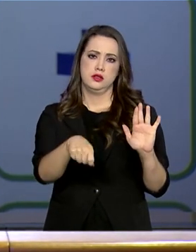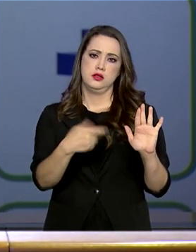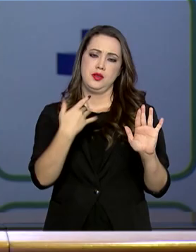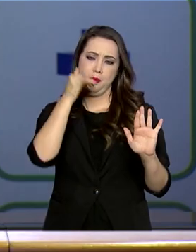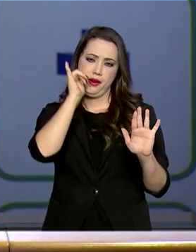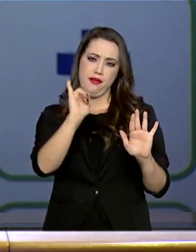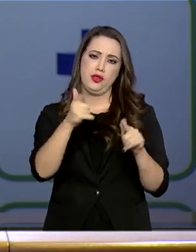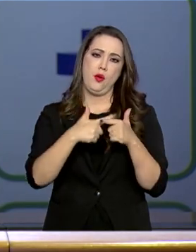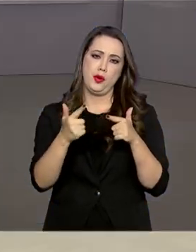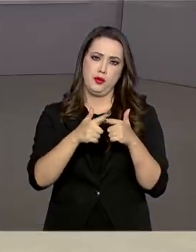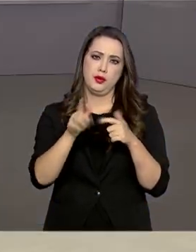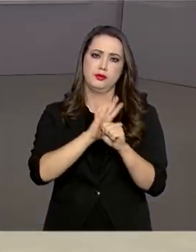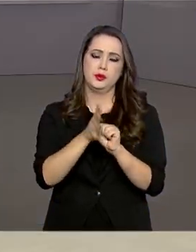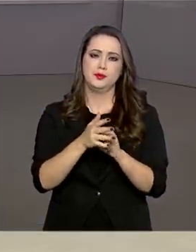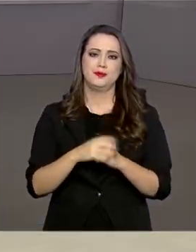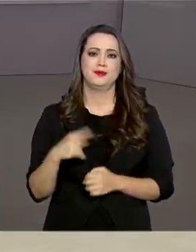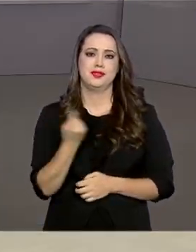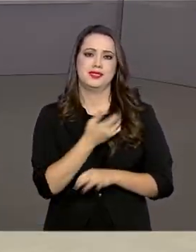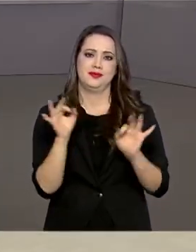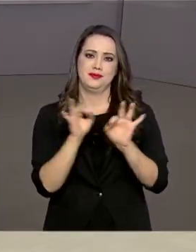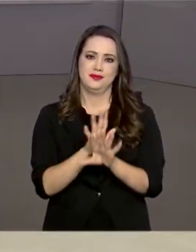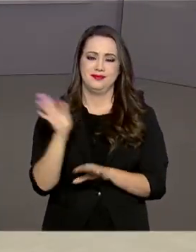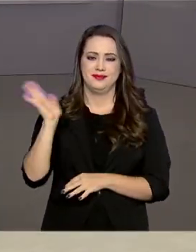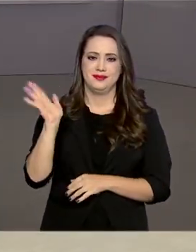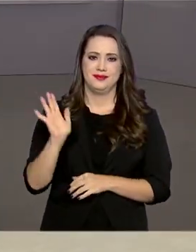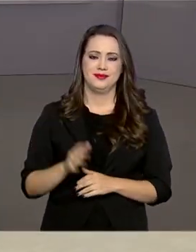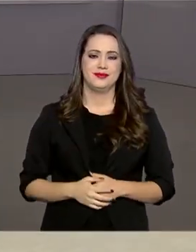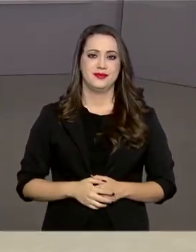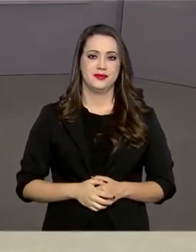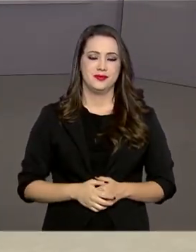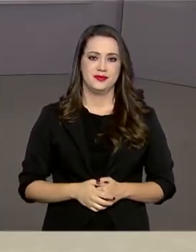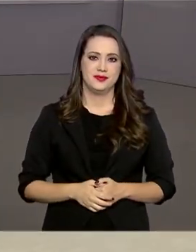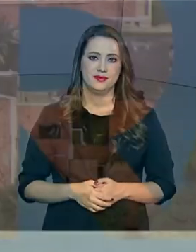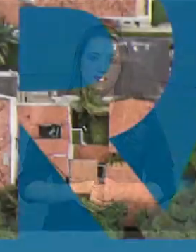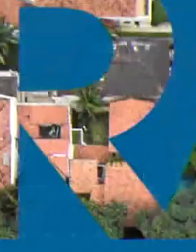combate à pandemia. Ficamos por aqui. Até a próxima.